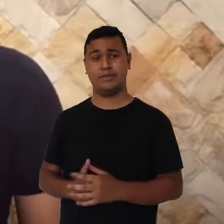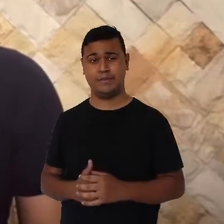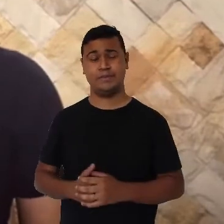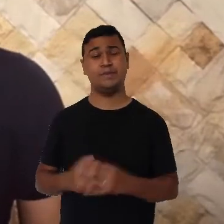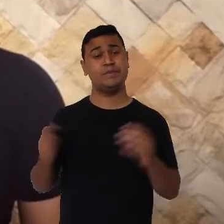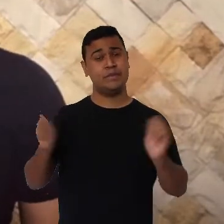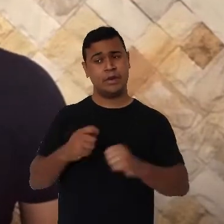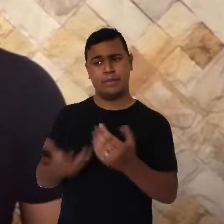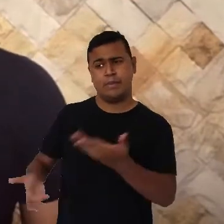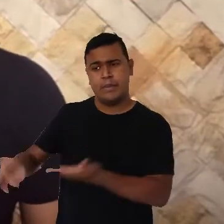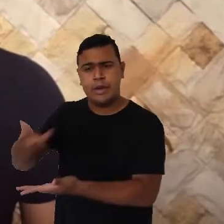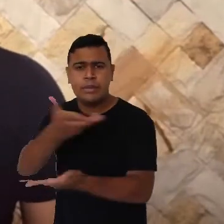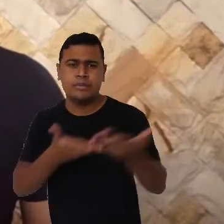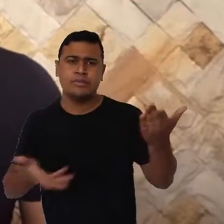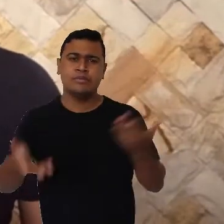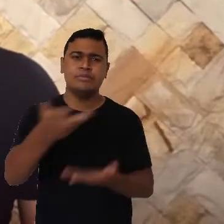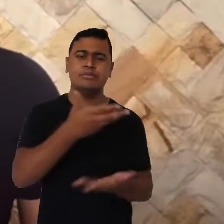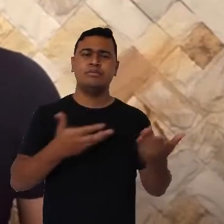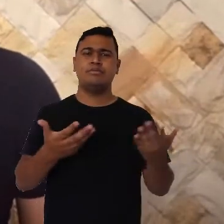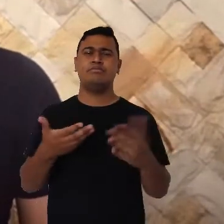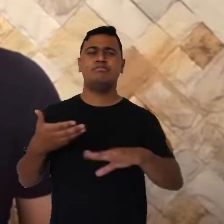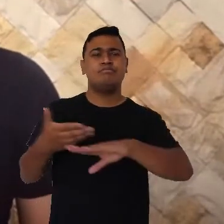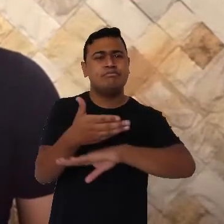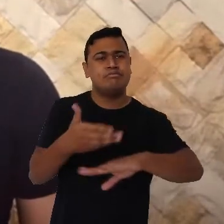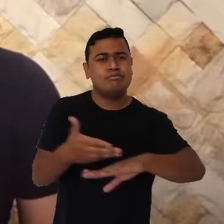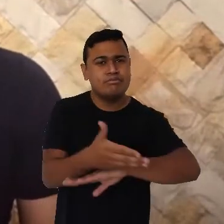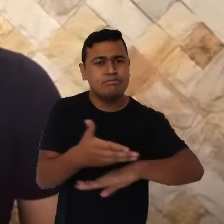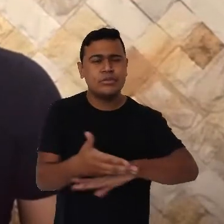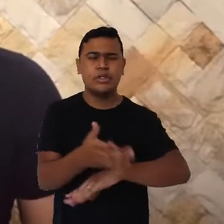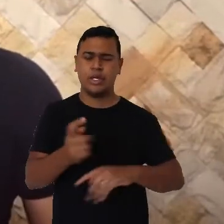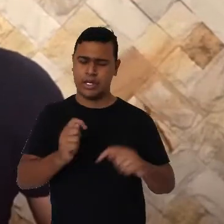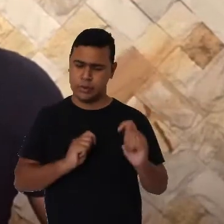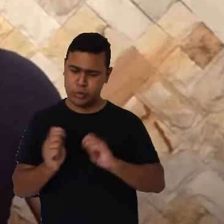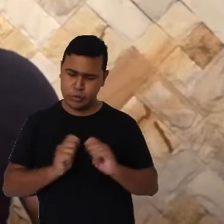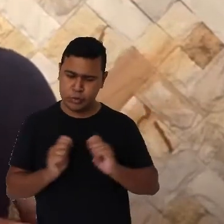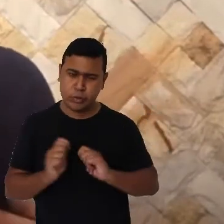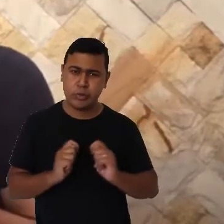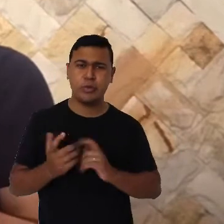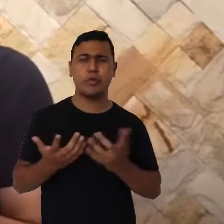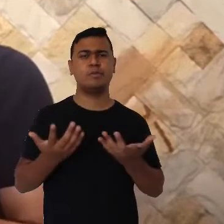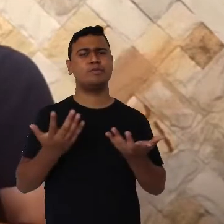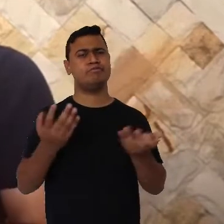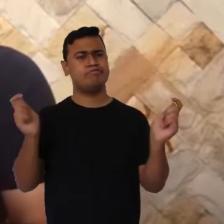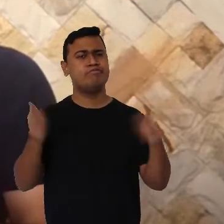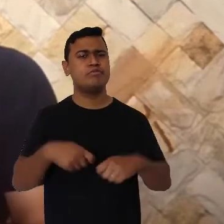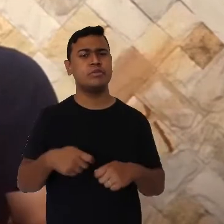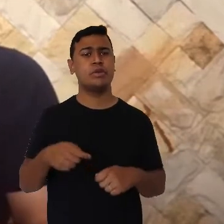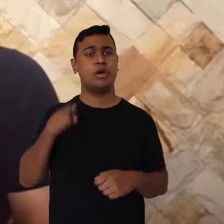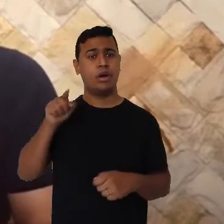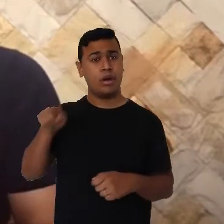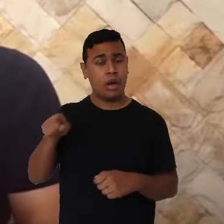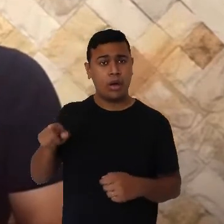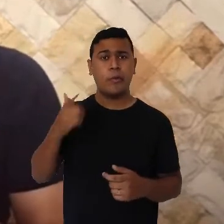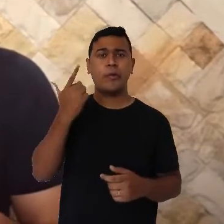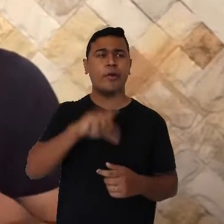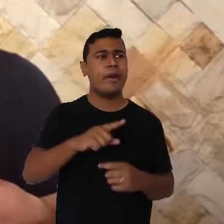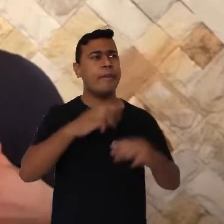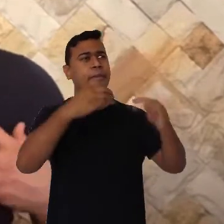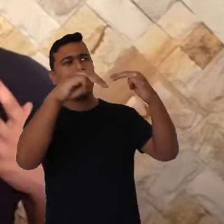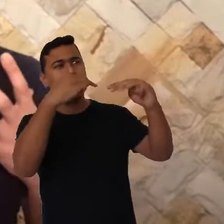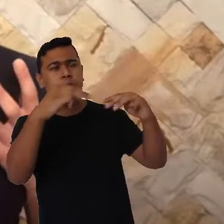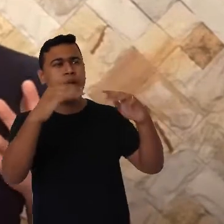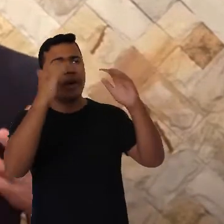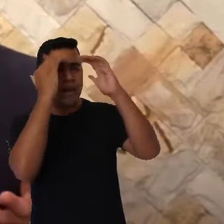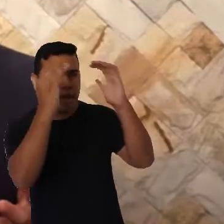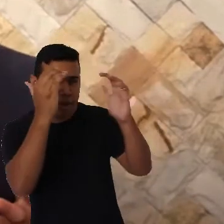interagirem e a participarem, exigindo delas autorregulação para que consigam seguir o ritmo da música, falar